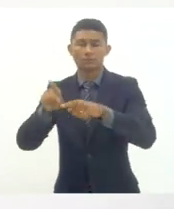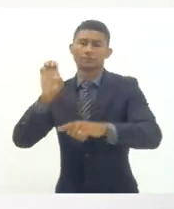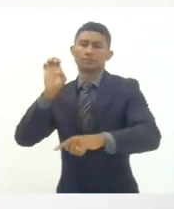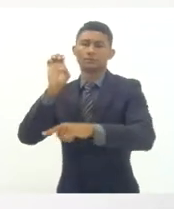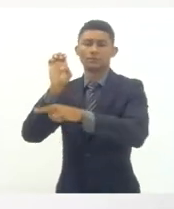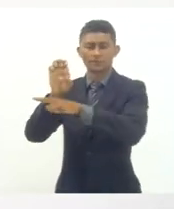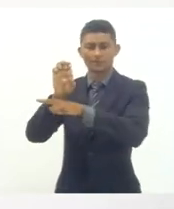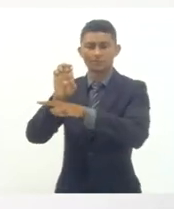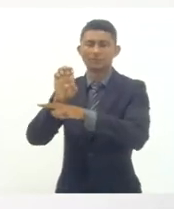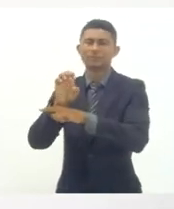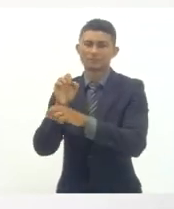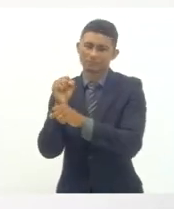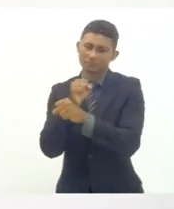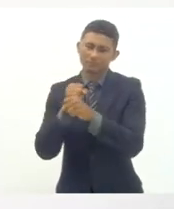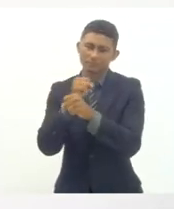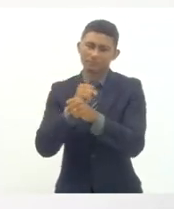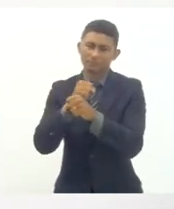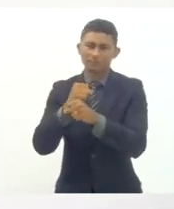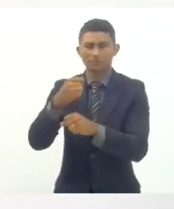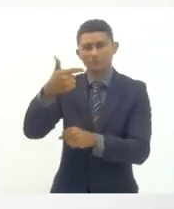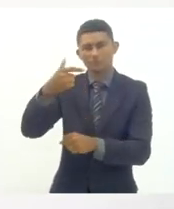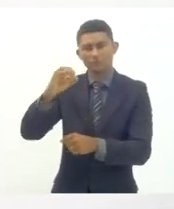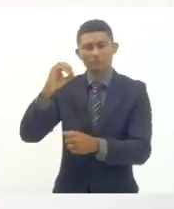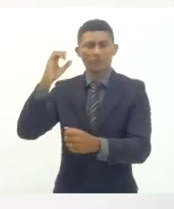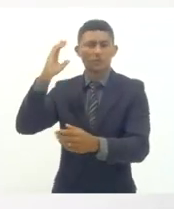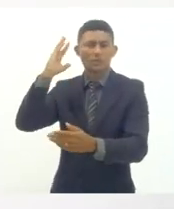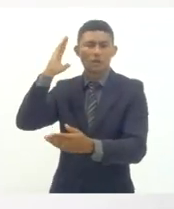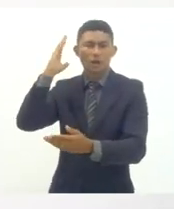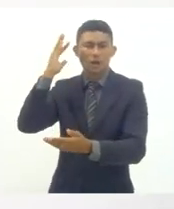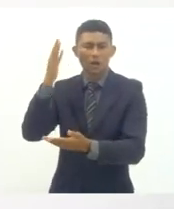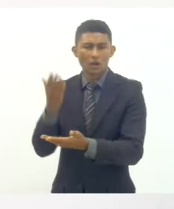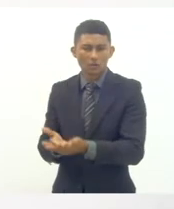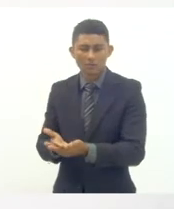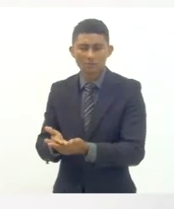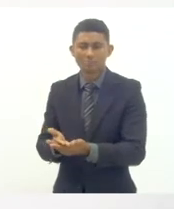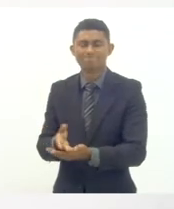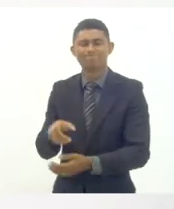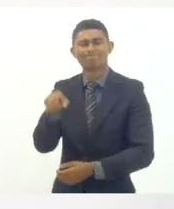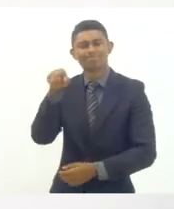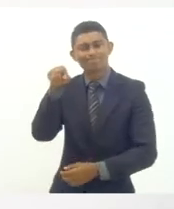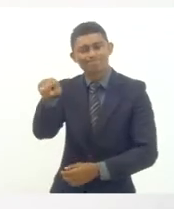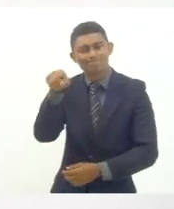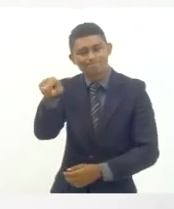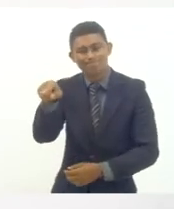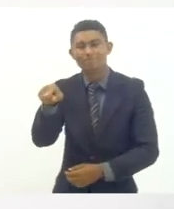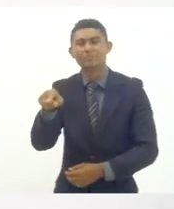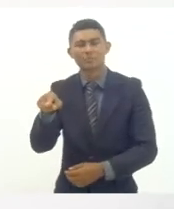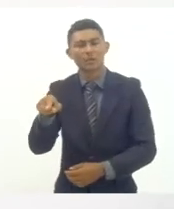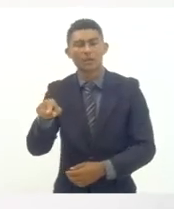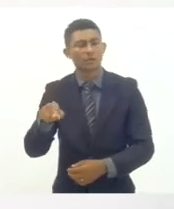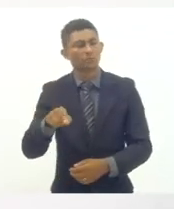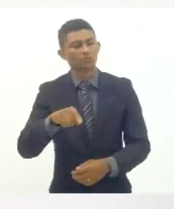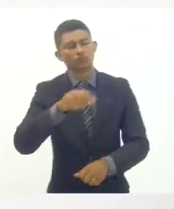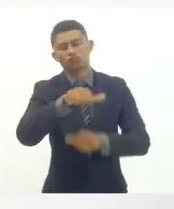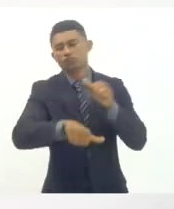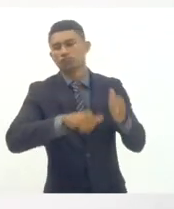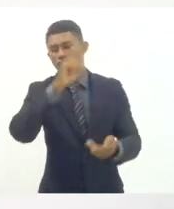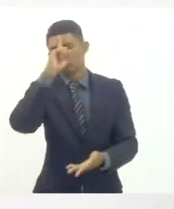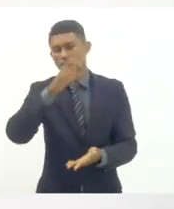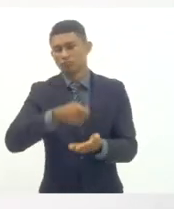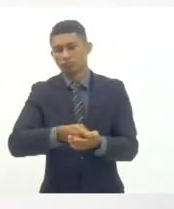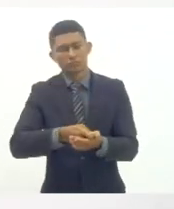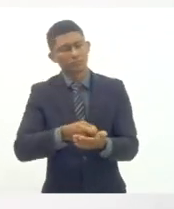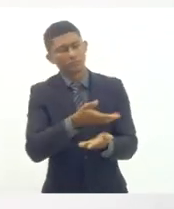20 anos praticamente mesmo sabendo dessa realidade deu continuidade a um processo de municipalizações de diminuição da sua